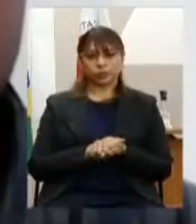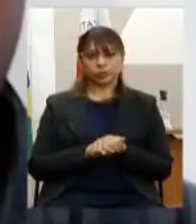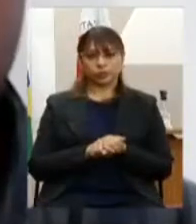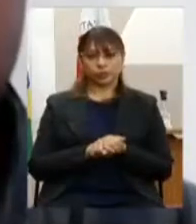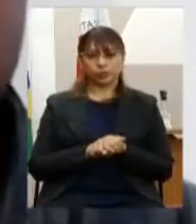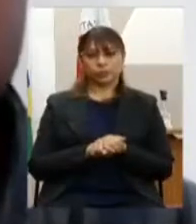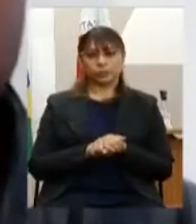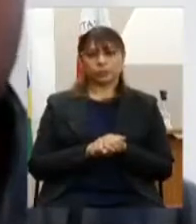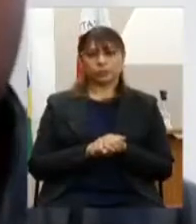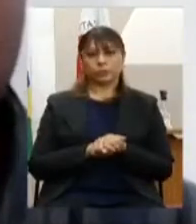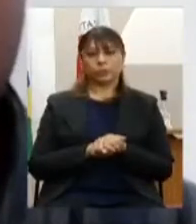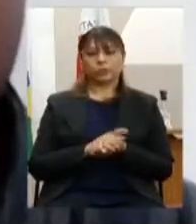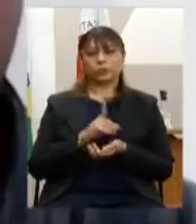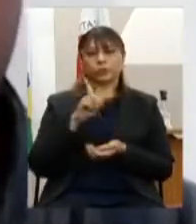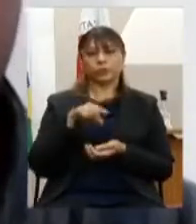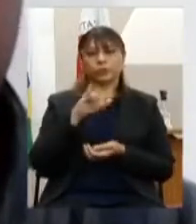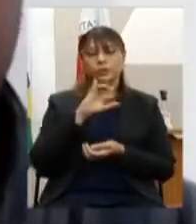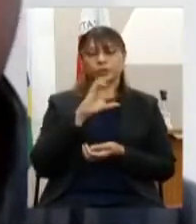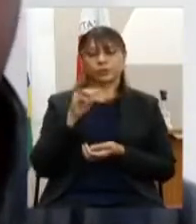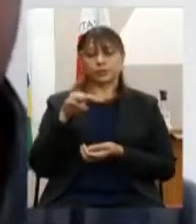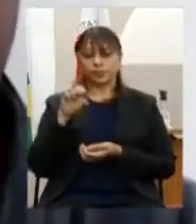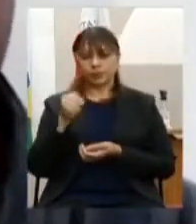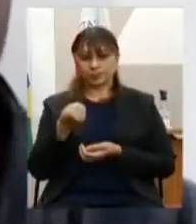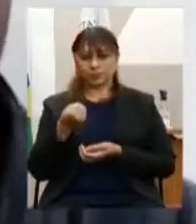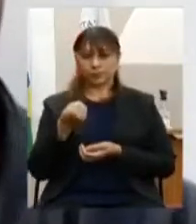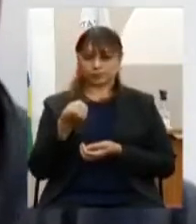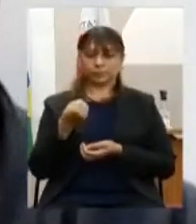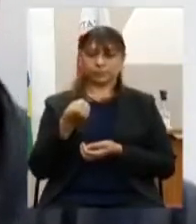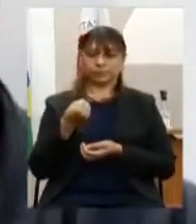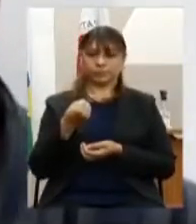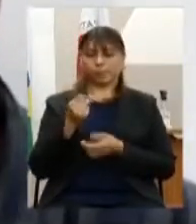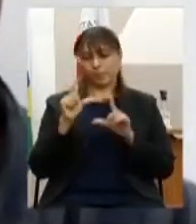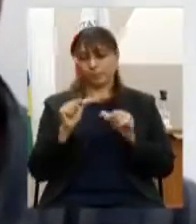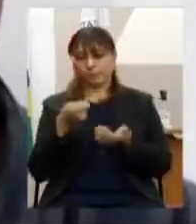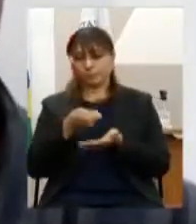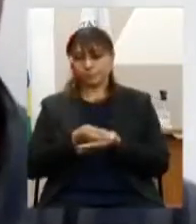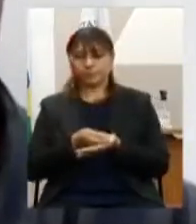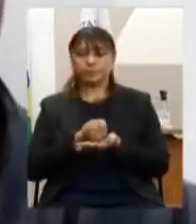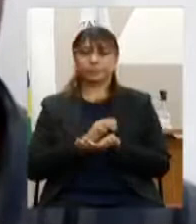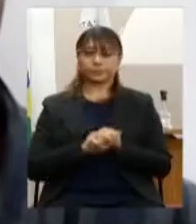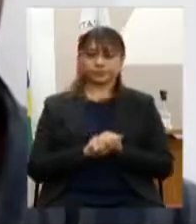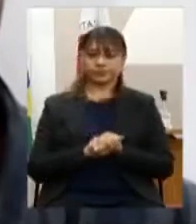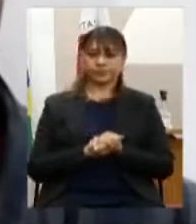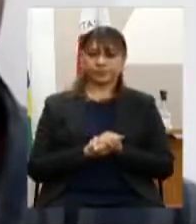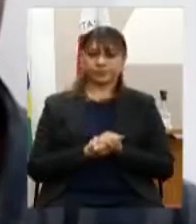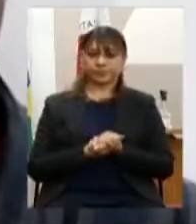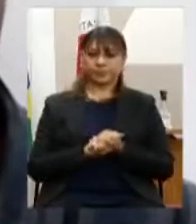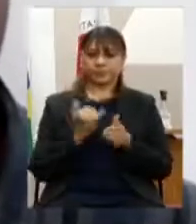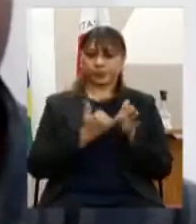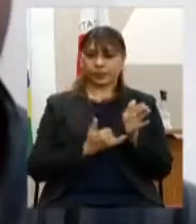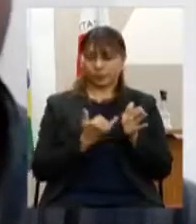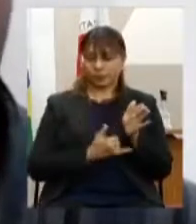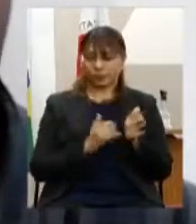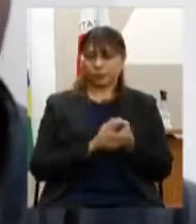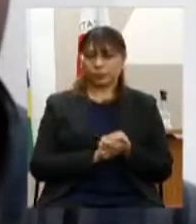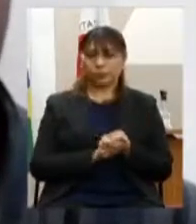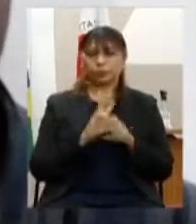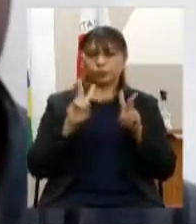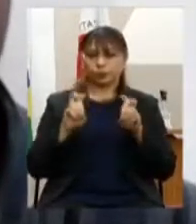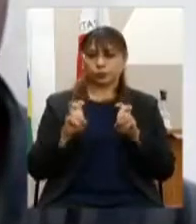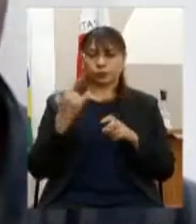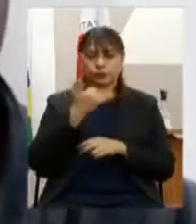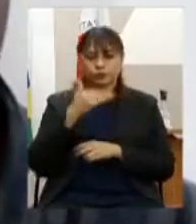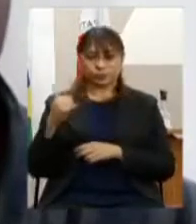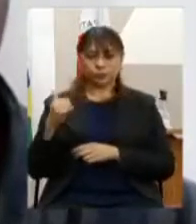sobre energia gerada e sobre o crédito de energia oriundos do sistema de micro e mini geração solar fotovoltaica